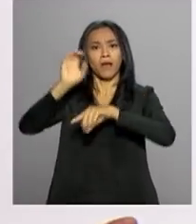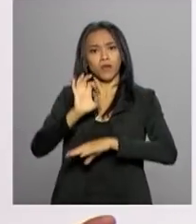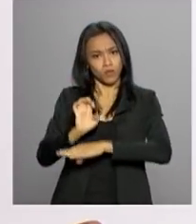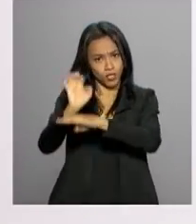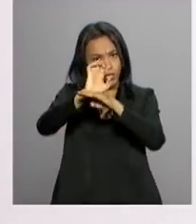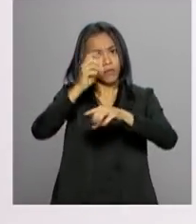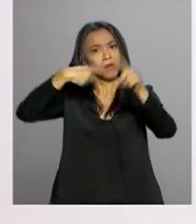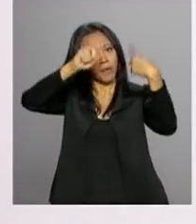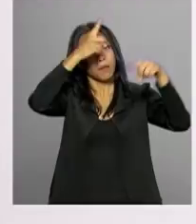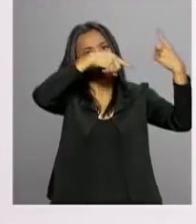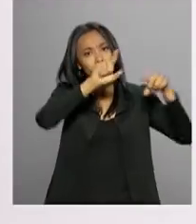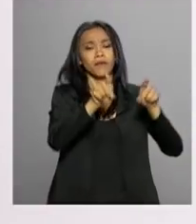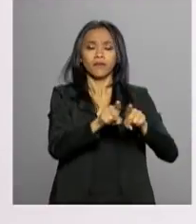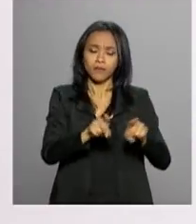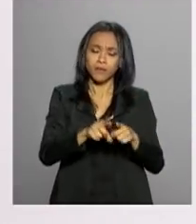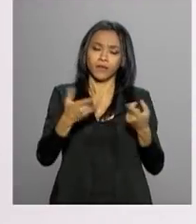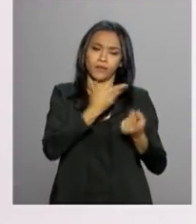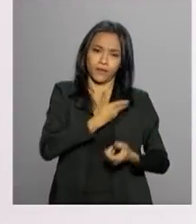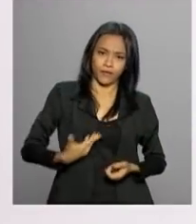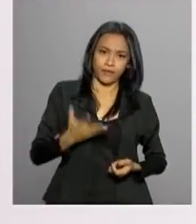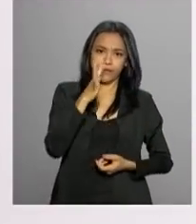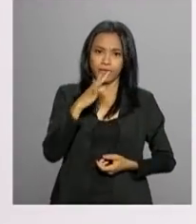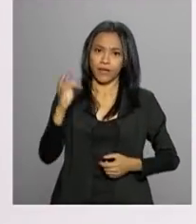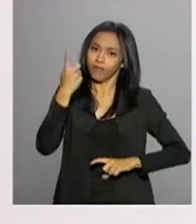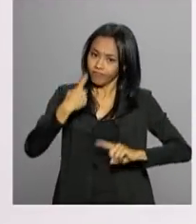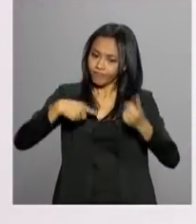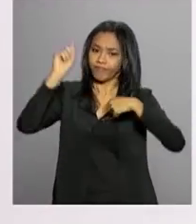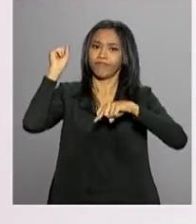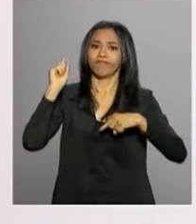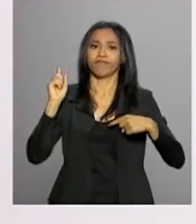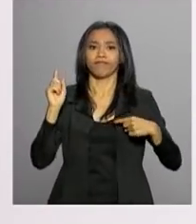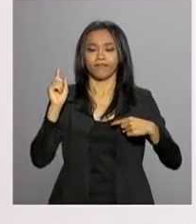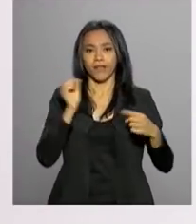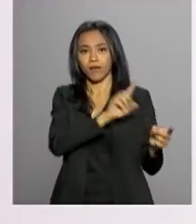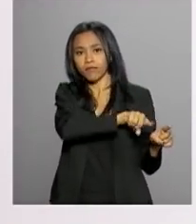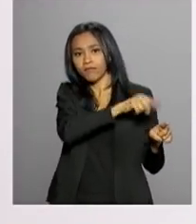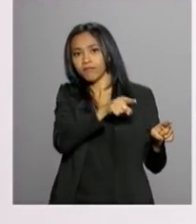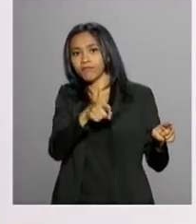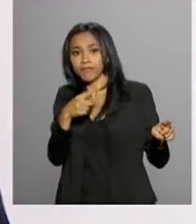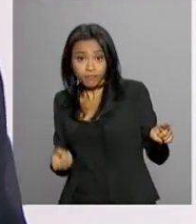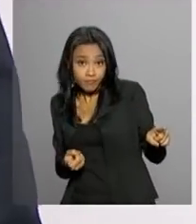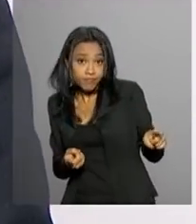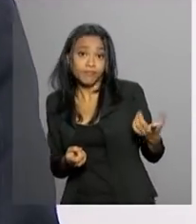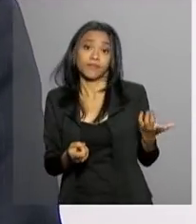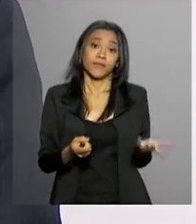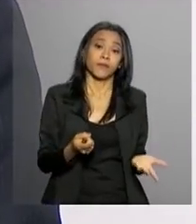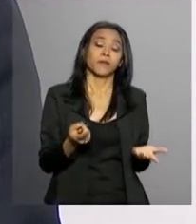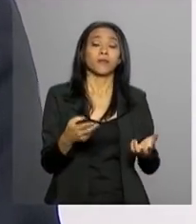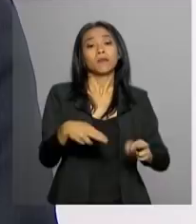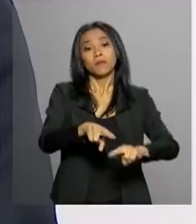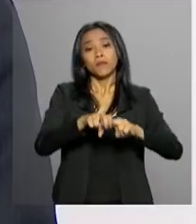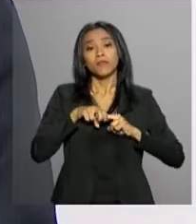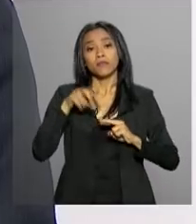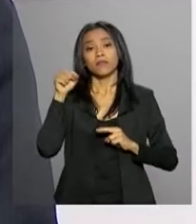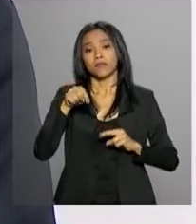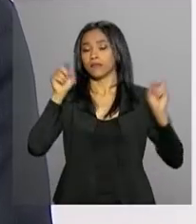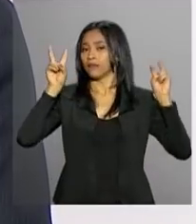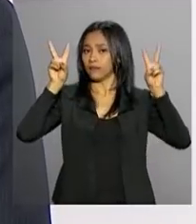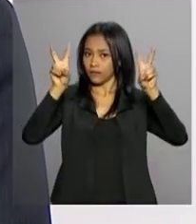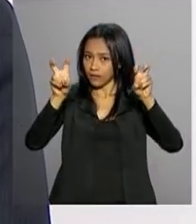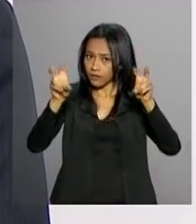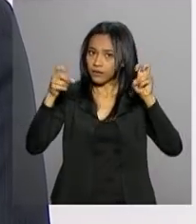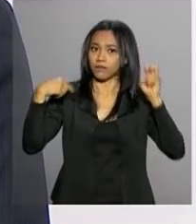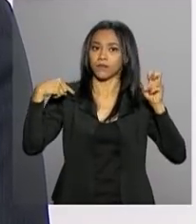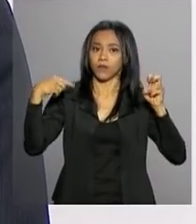prospera a União Federal. E por isso que neste tema das cidades, este